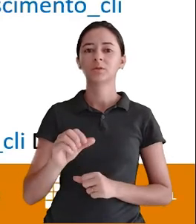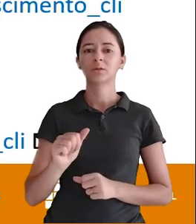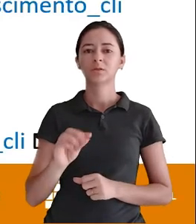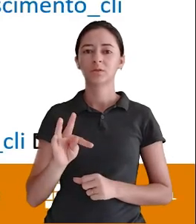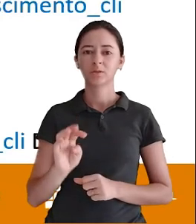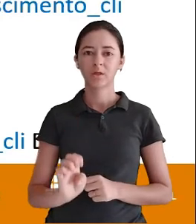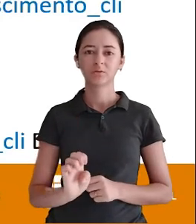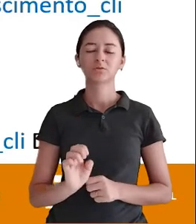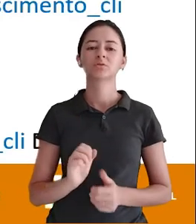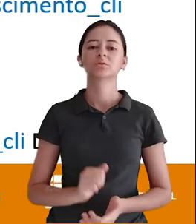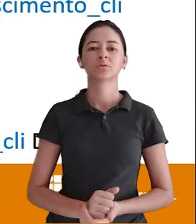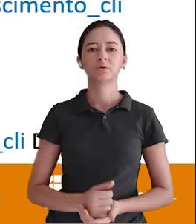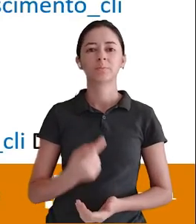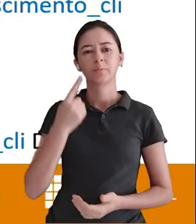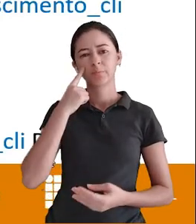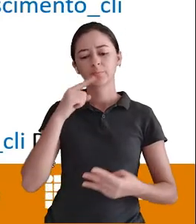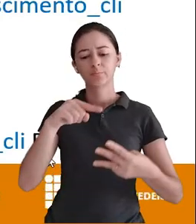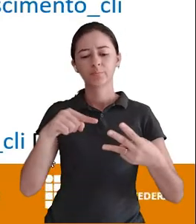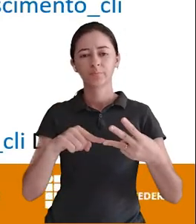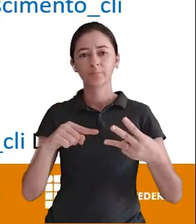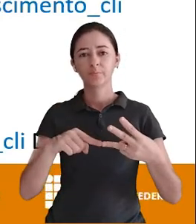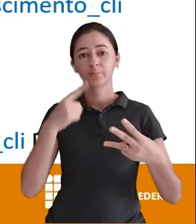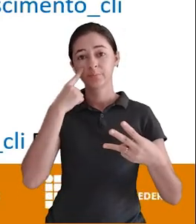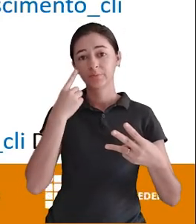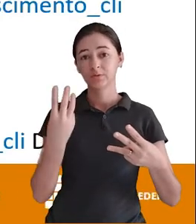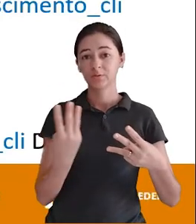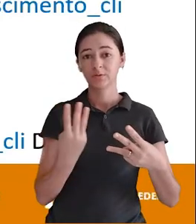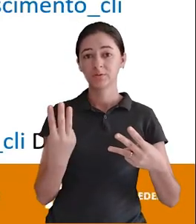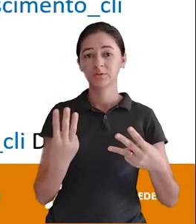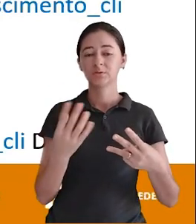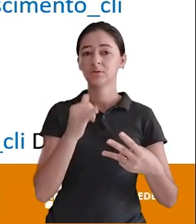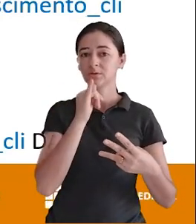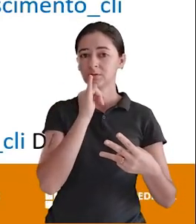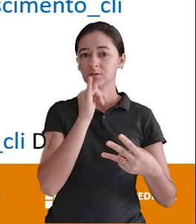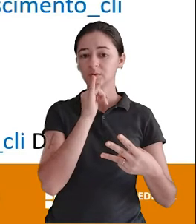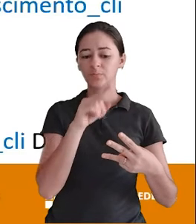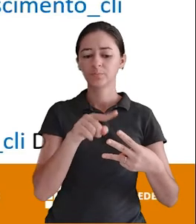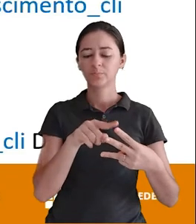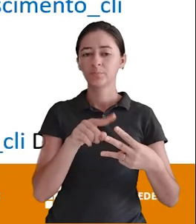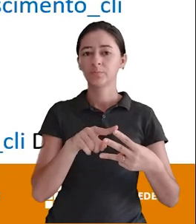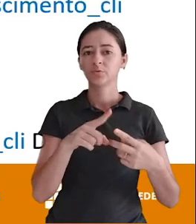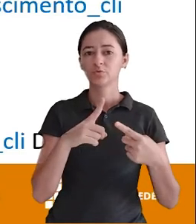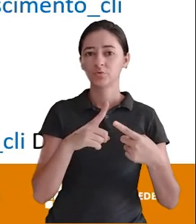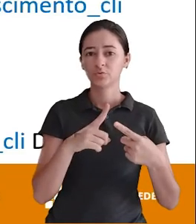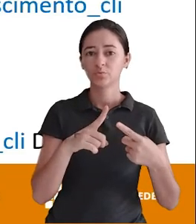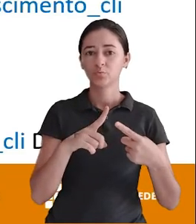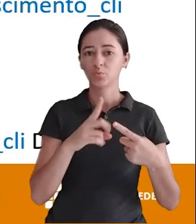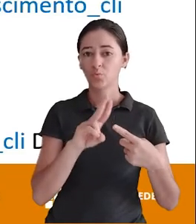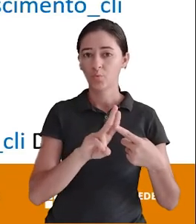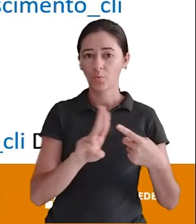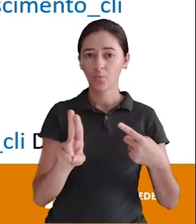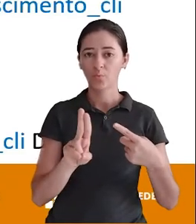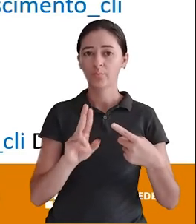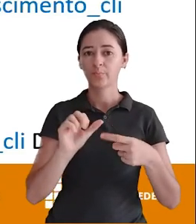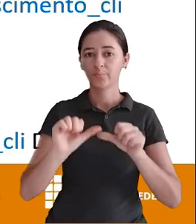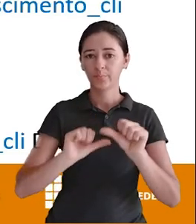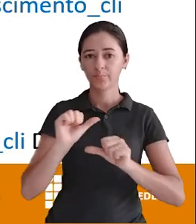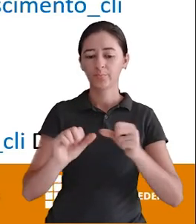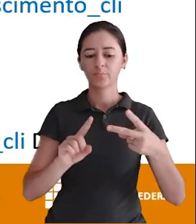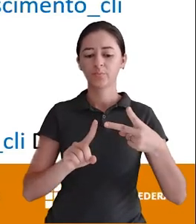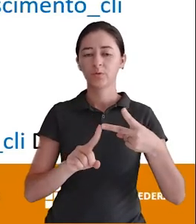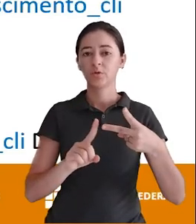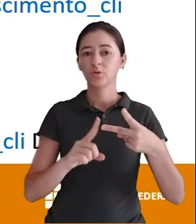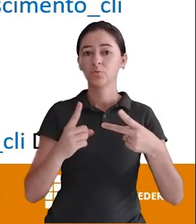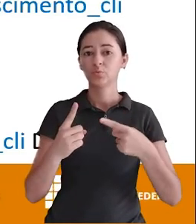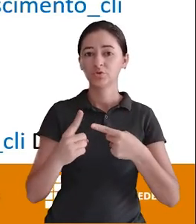terceiro Eu posso mudar Eu mudei Tanto o nome Como o tipo Mudo o segundo Eu mudei somente o tipo E o primeiro Eu posso mudar somente o nome Então nós temos